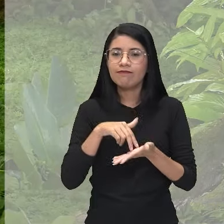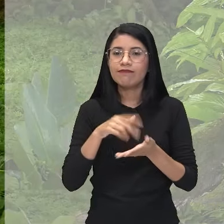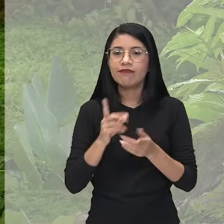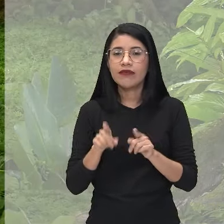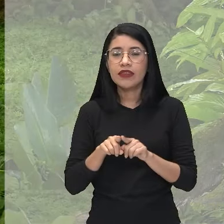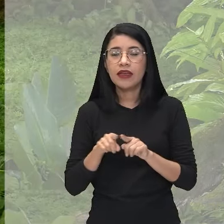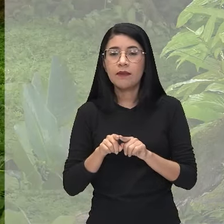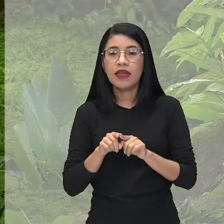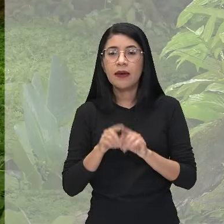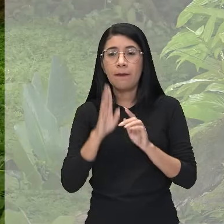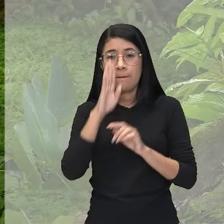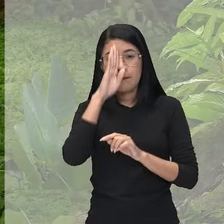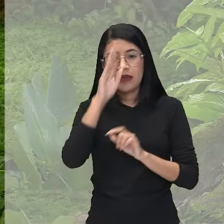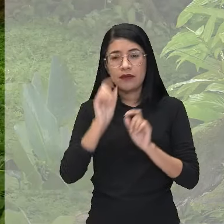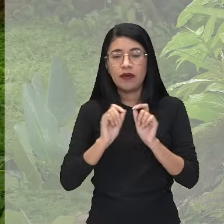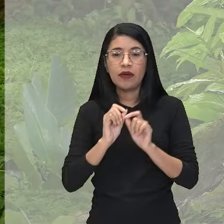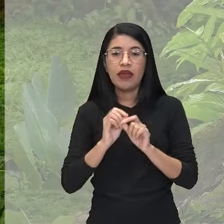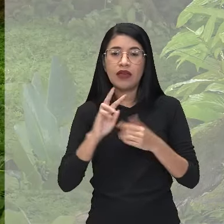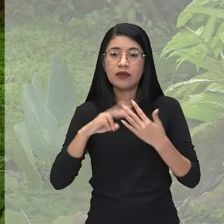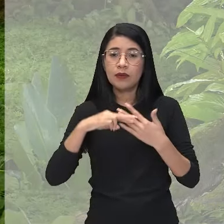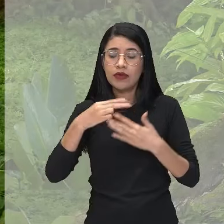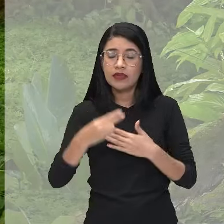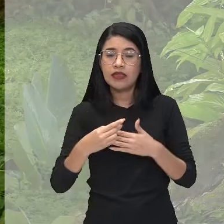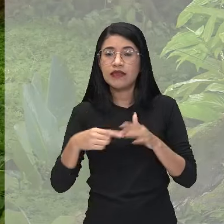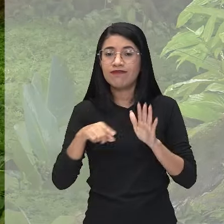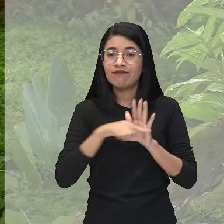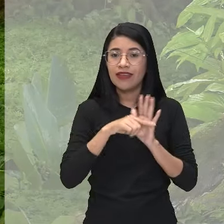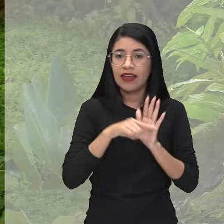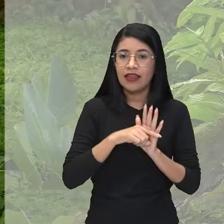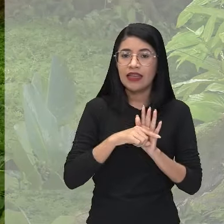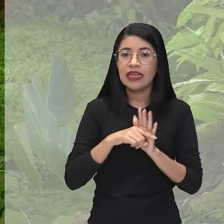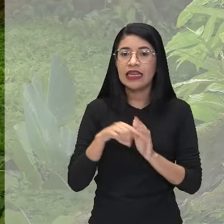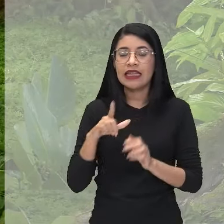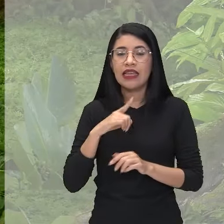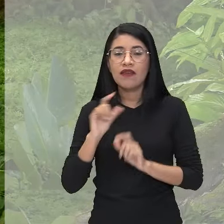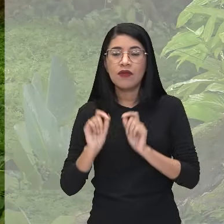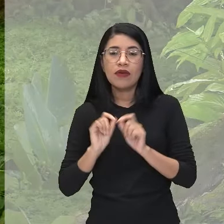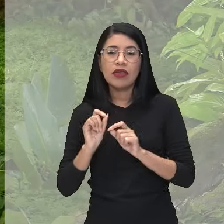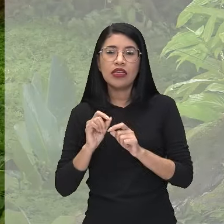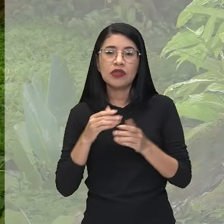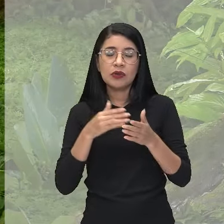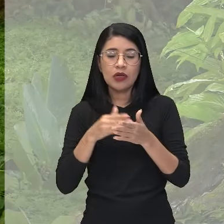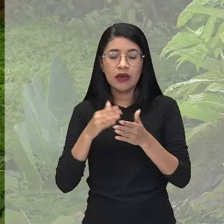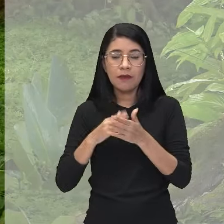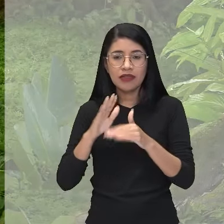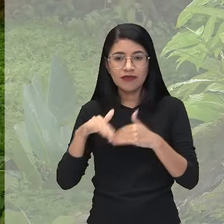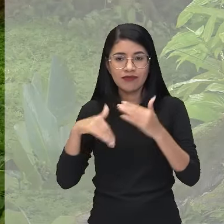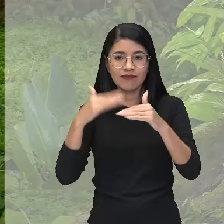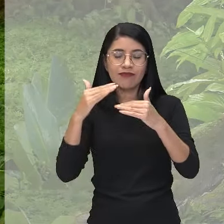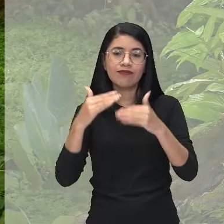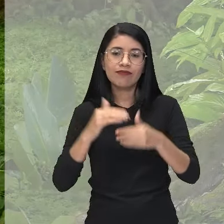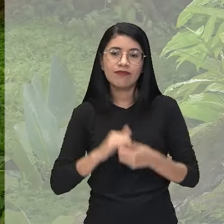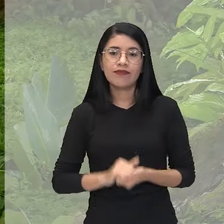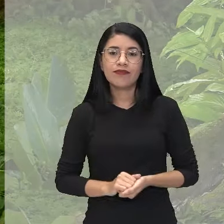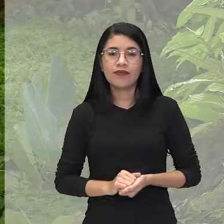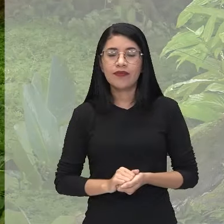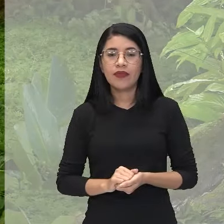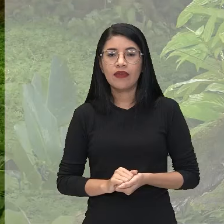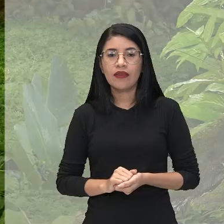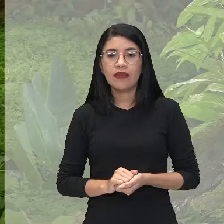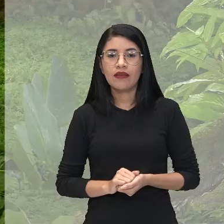relevo às consequências negativas advindas da ousadia de ultrapassar os limites